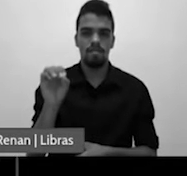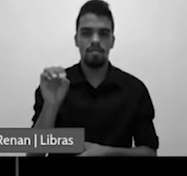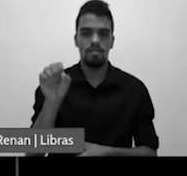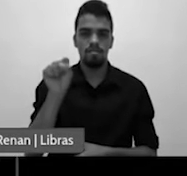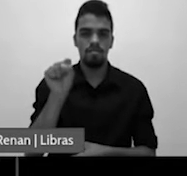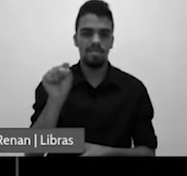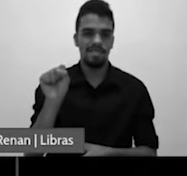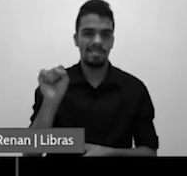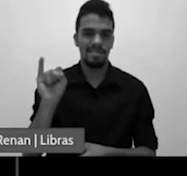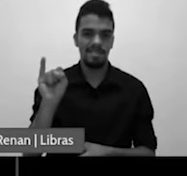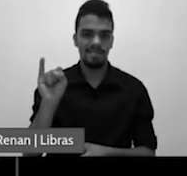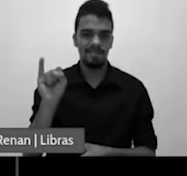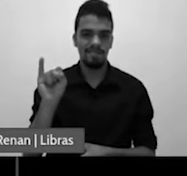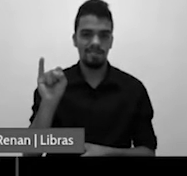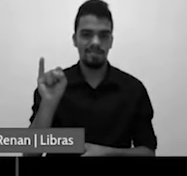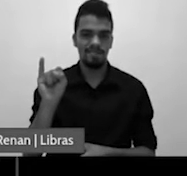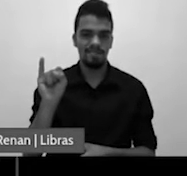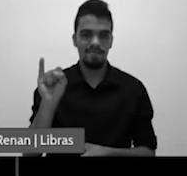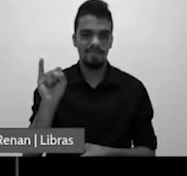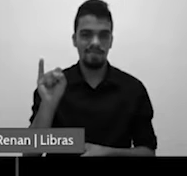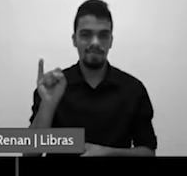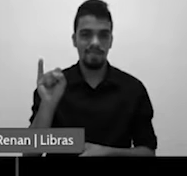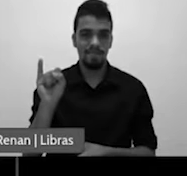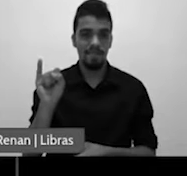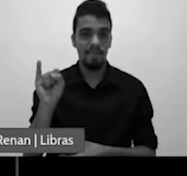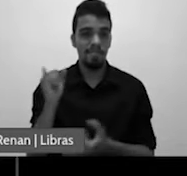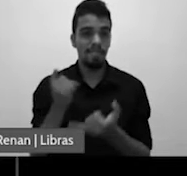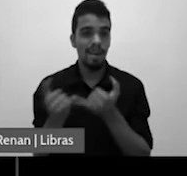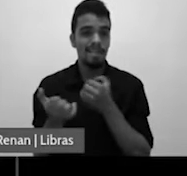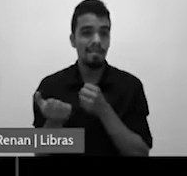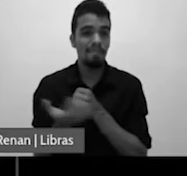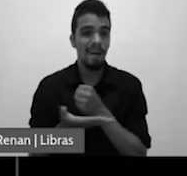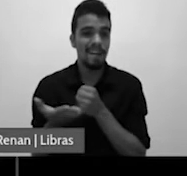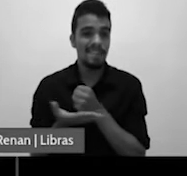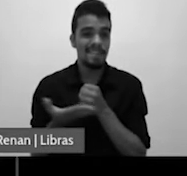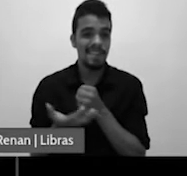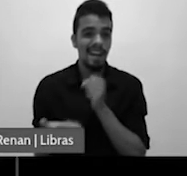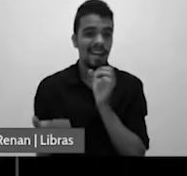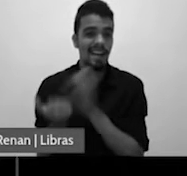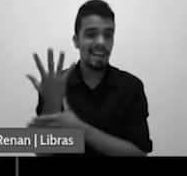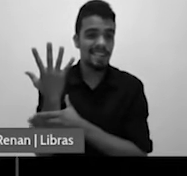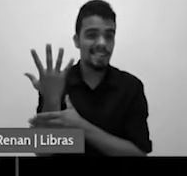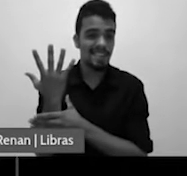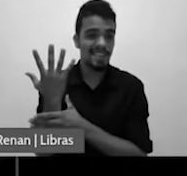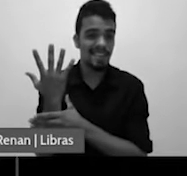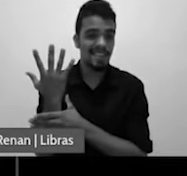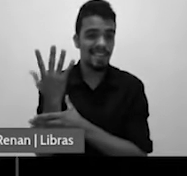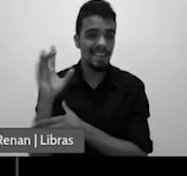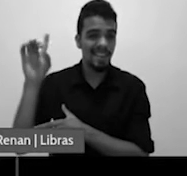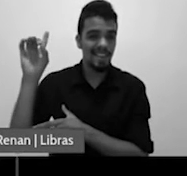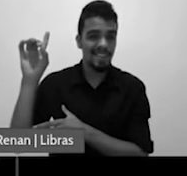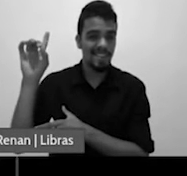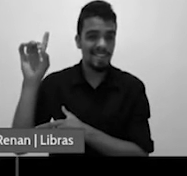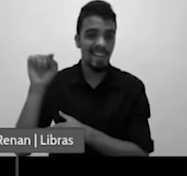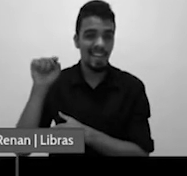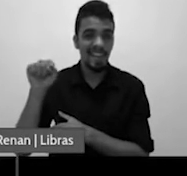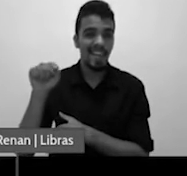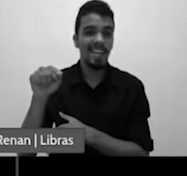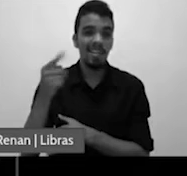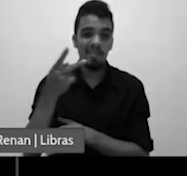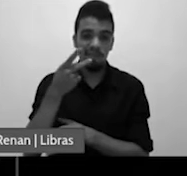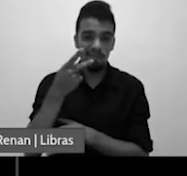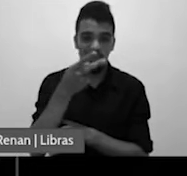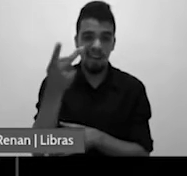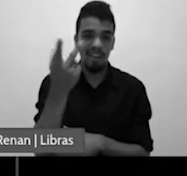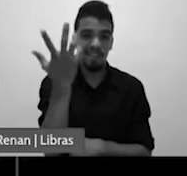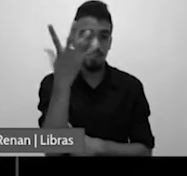na criação e então o Papa diz que o ecossistema não poderá se equilibrar